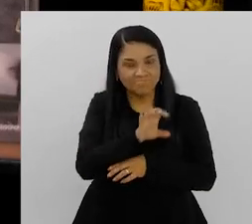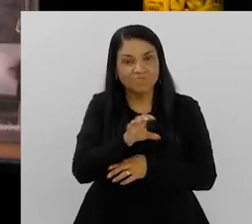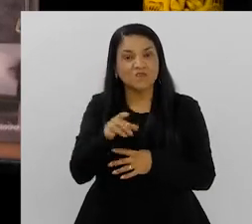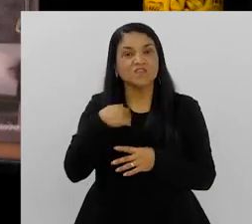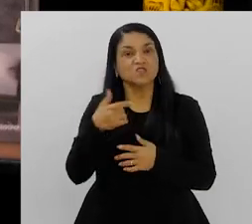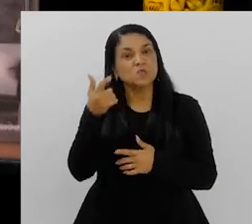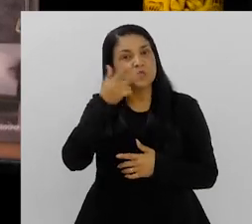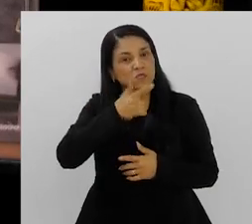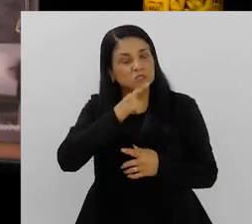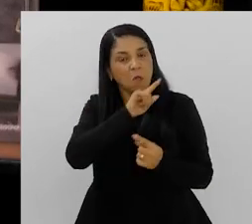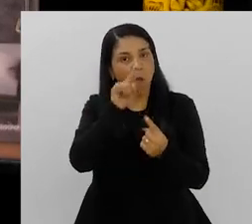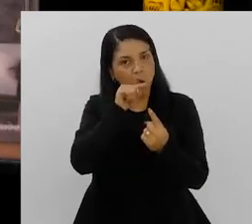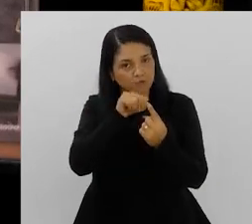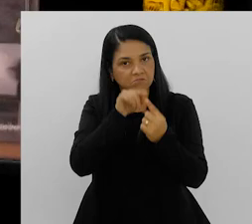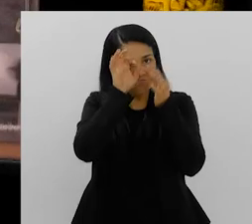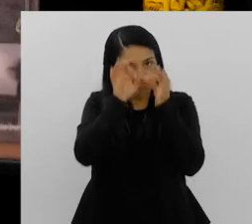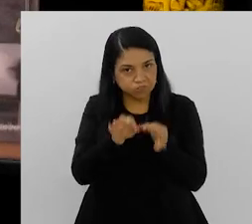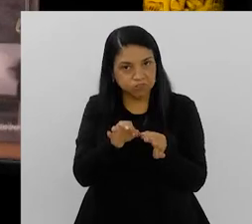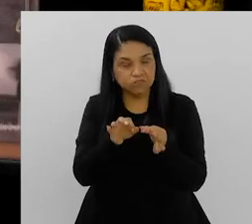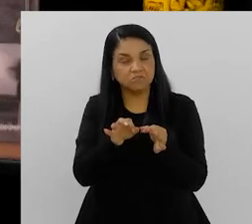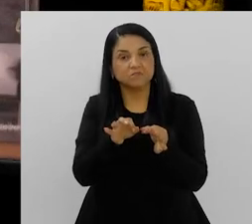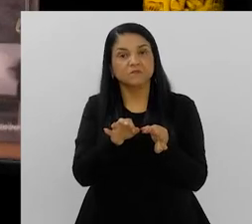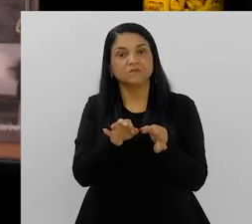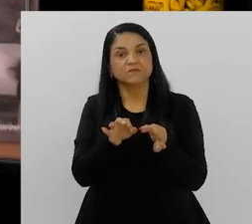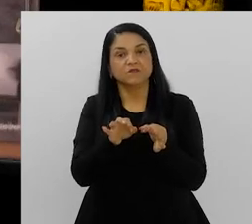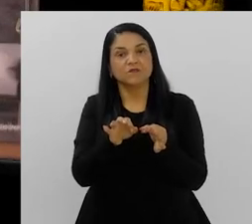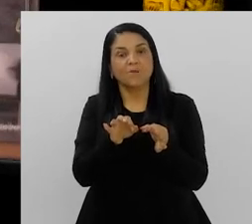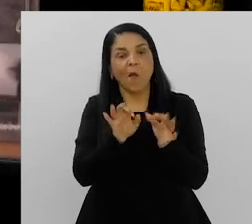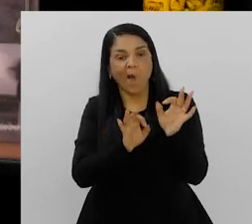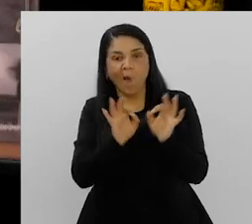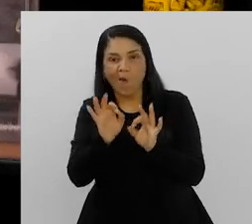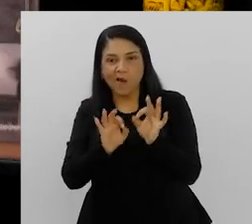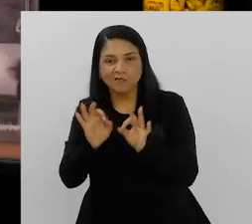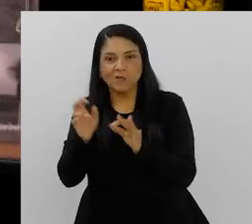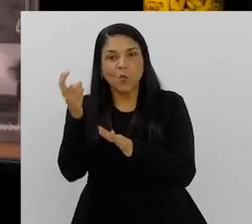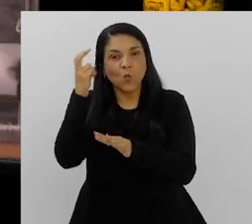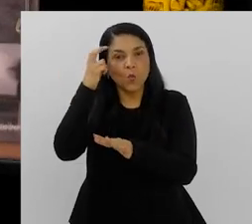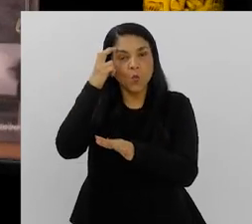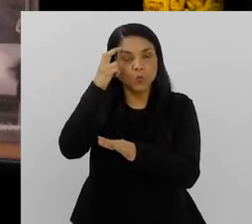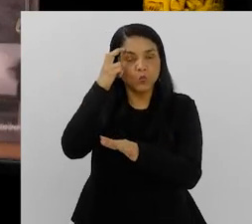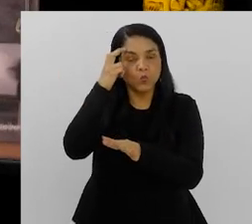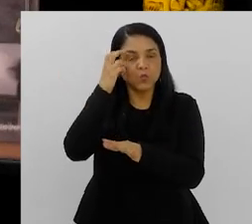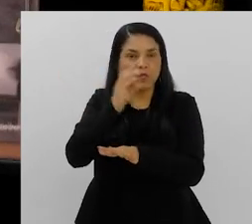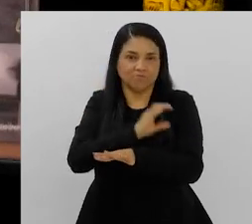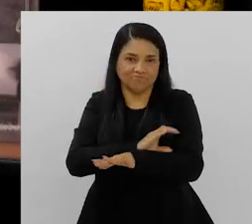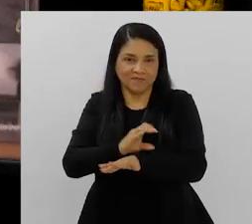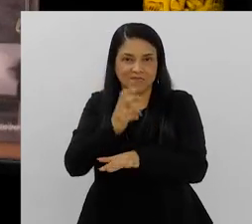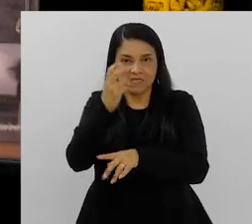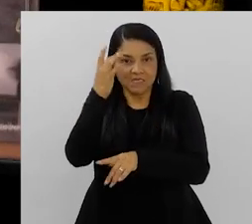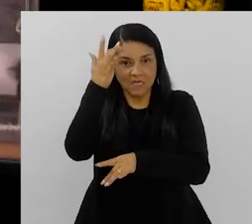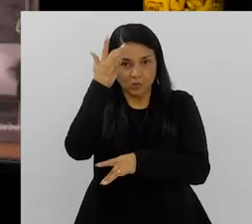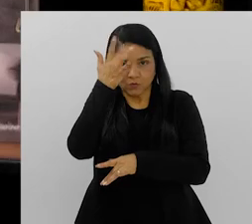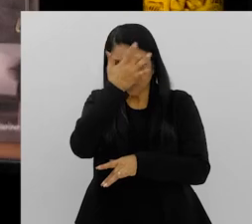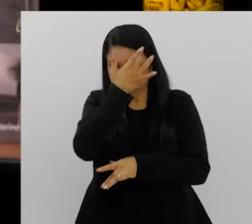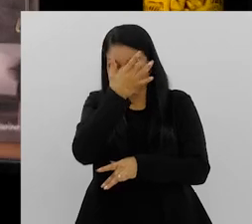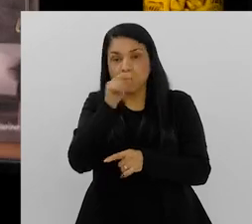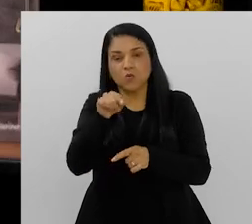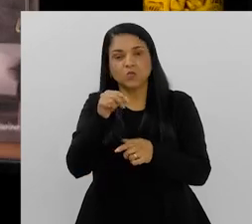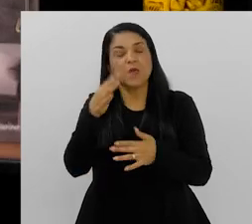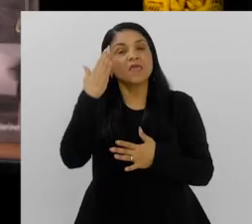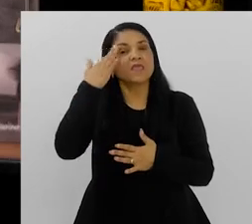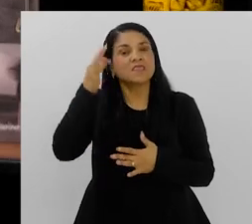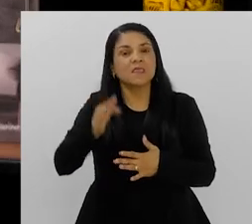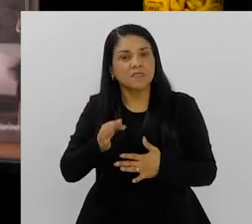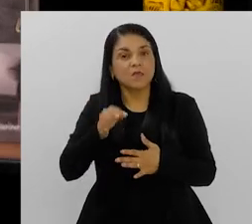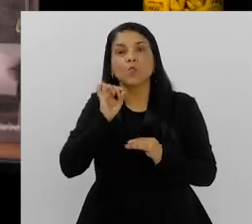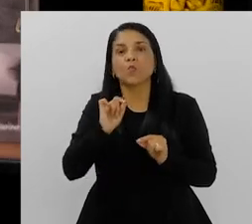E aí entendo que a gente só vai conseguir alcançar mesmo, de fato, uma organização, uma cultura de saúde mental, quando a gente